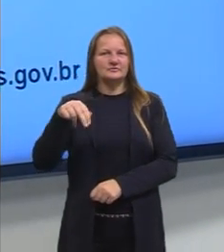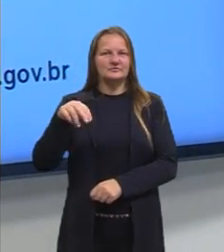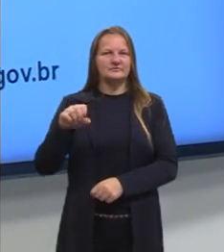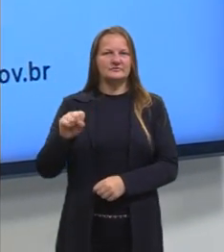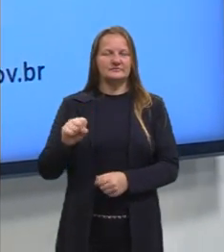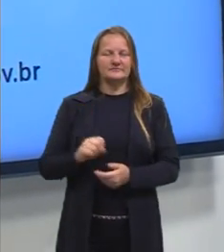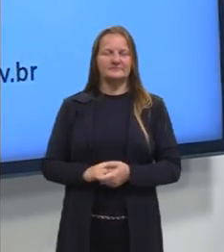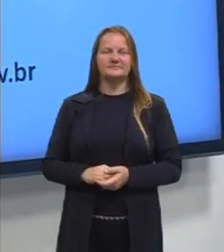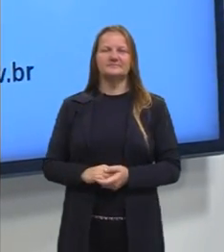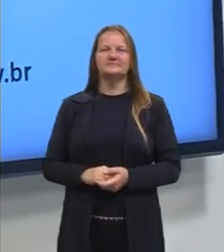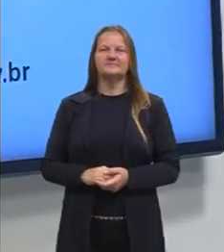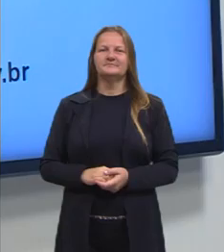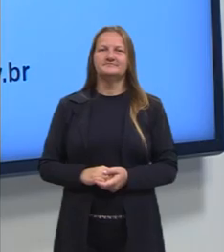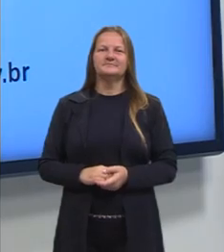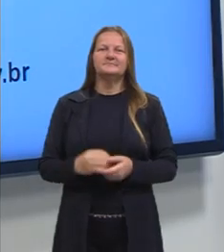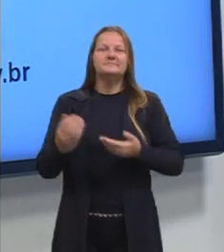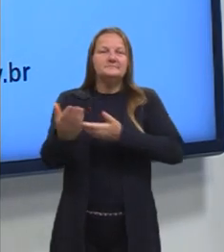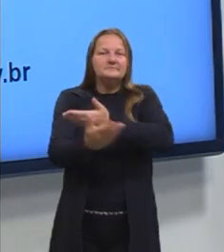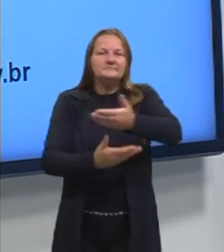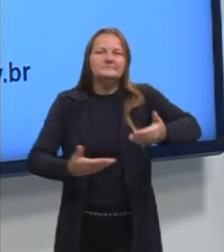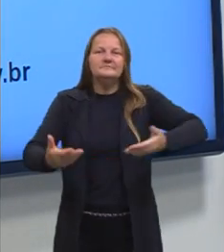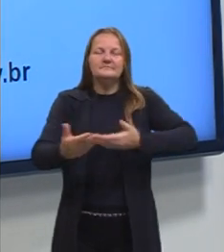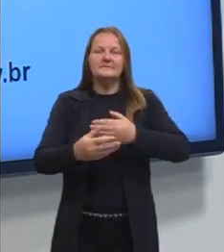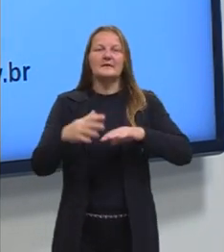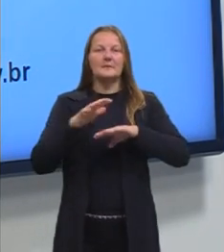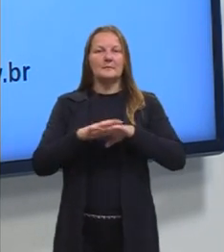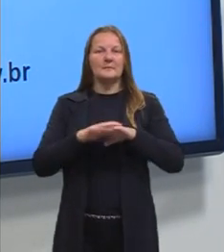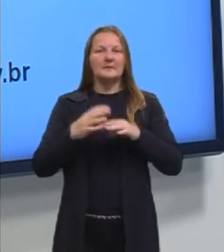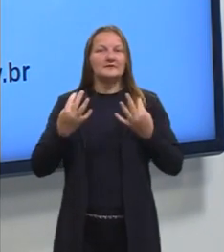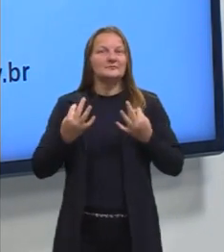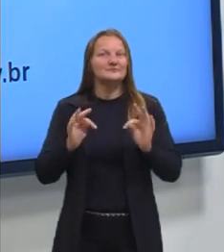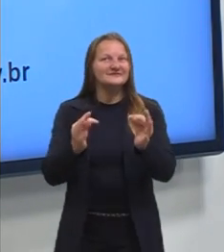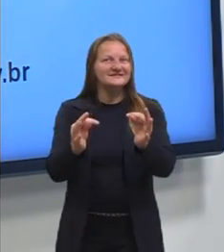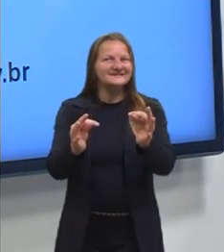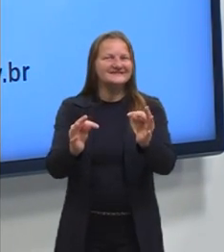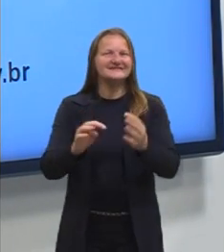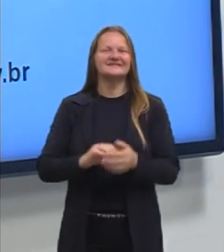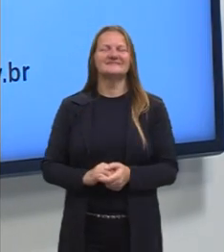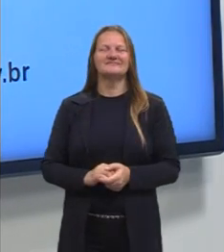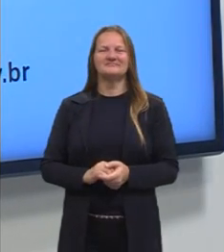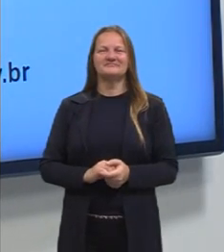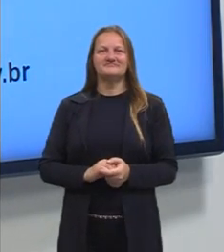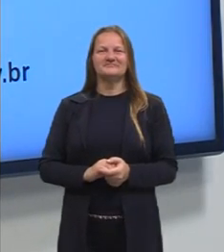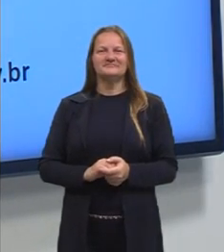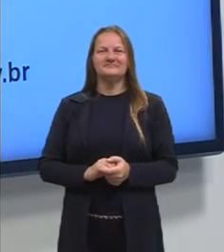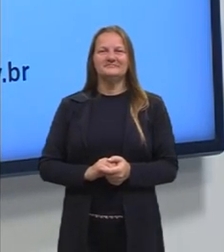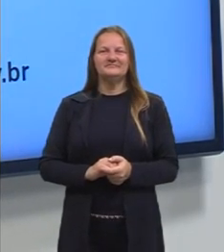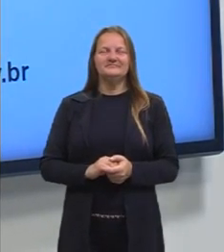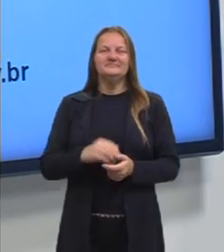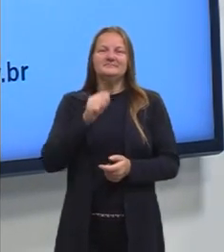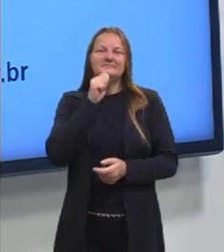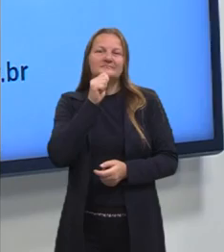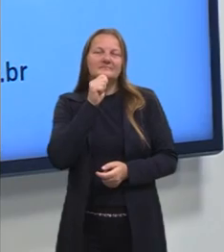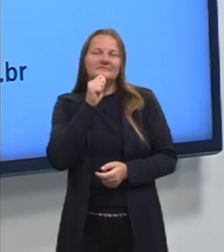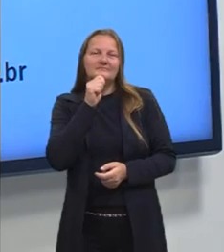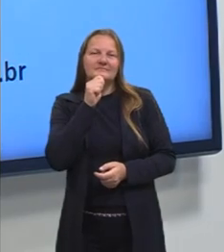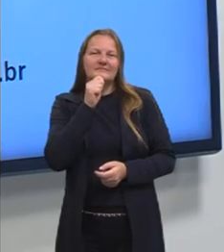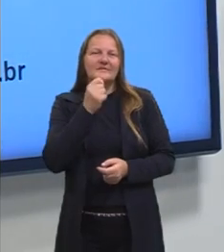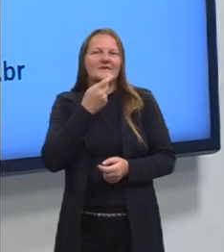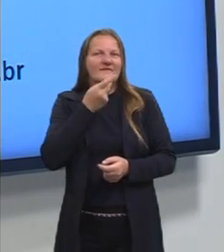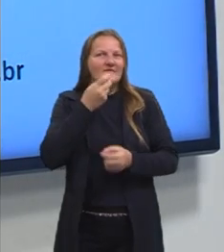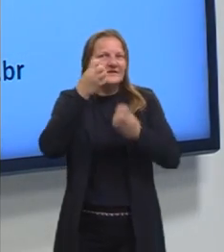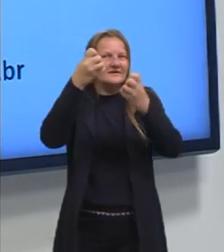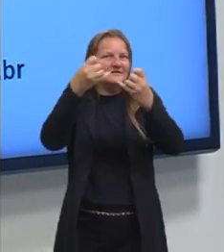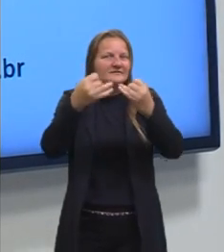aí, né, para compartilhar mais uma aula de matemática e suas tecnologias. Ainda, né, falei para vocês